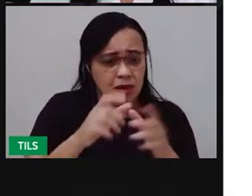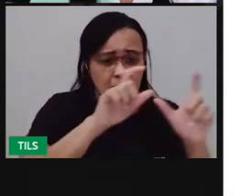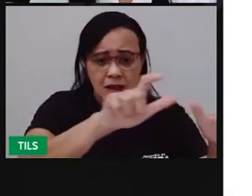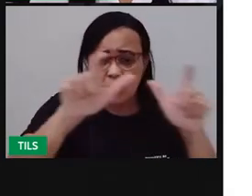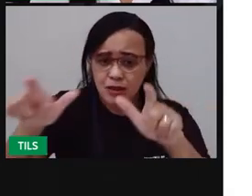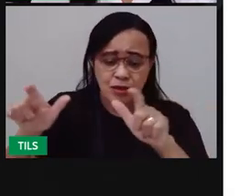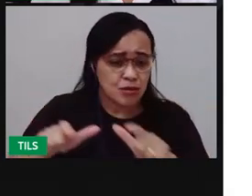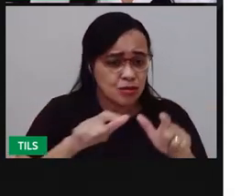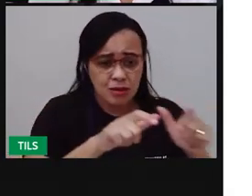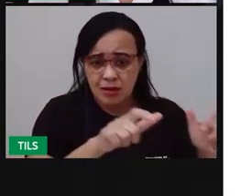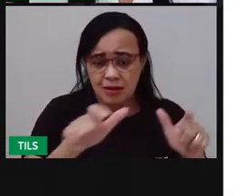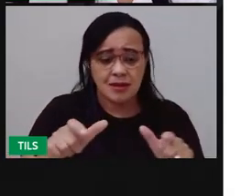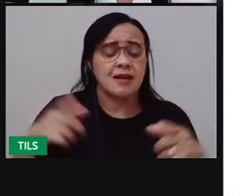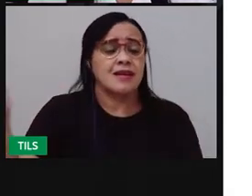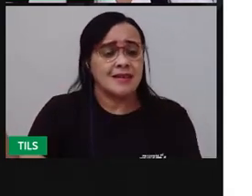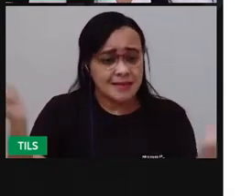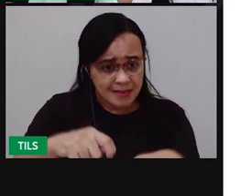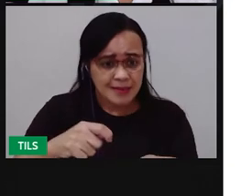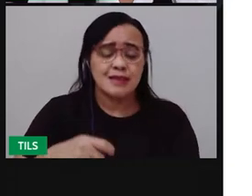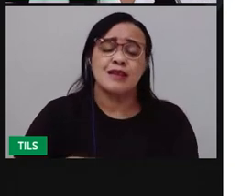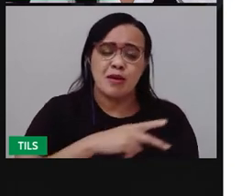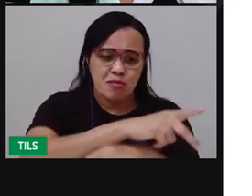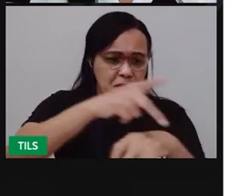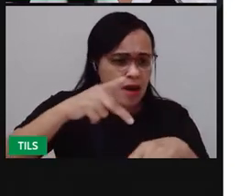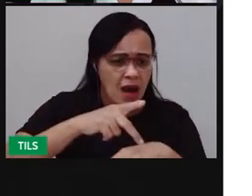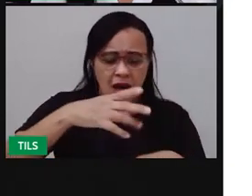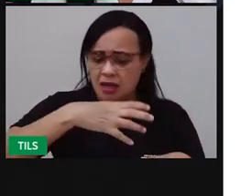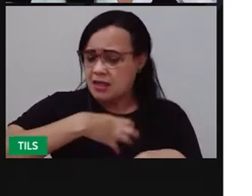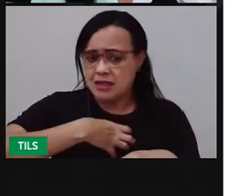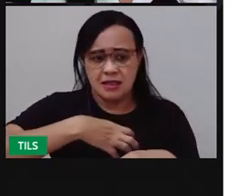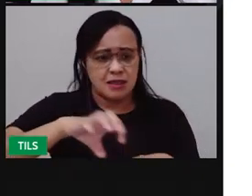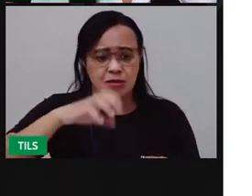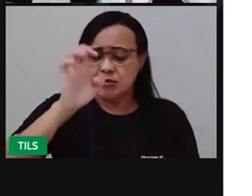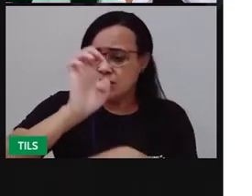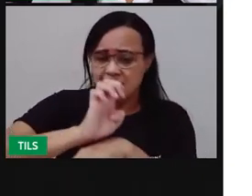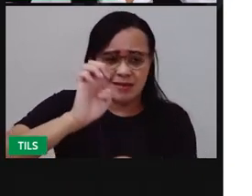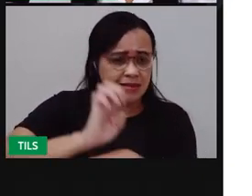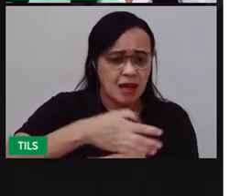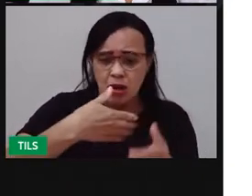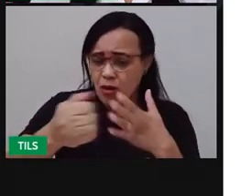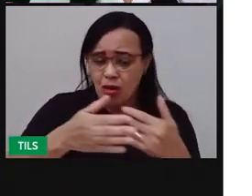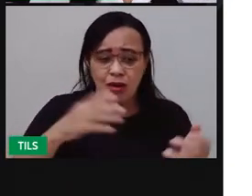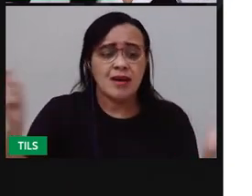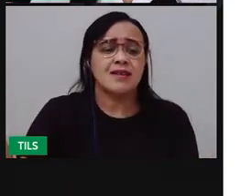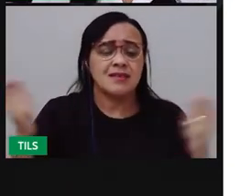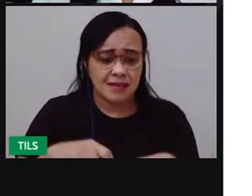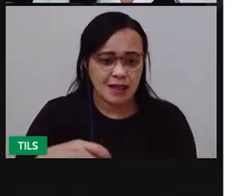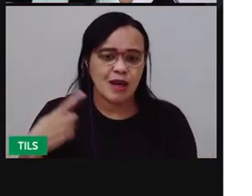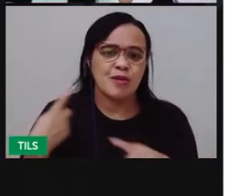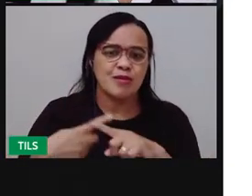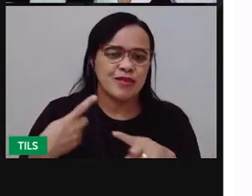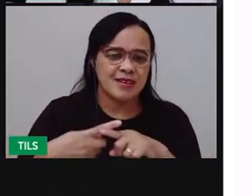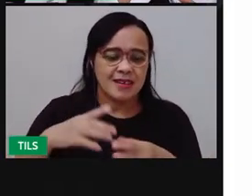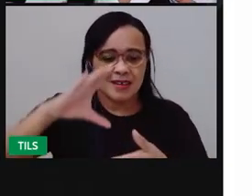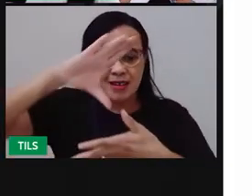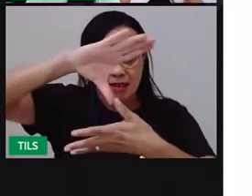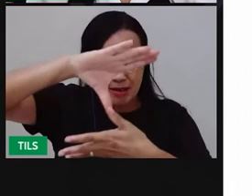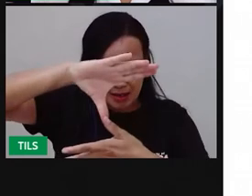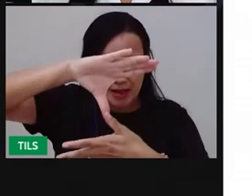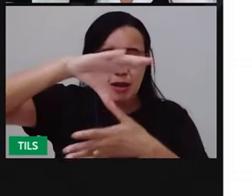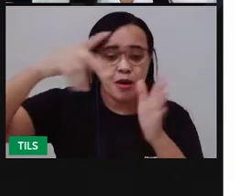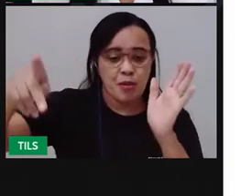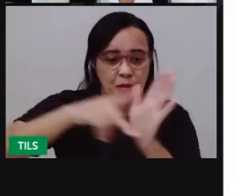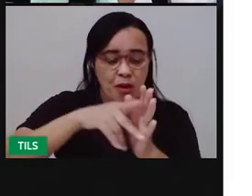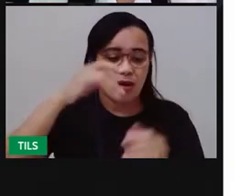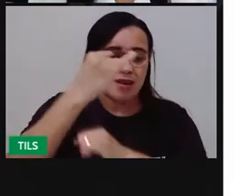Tá? Muito fácil de usar. É o Google Maps que você pode utilizar ali para se localizar. Vimos que ele